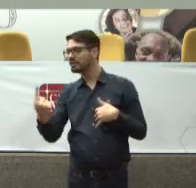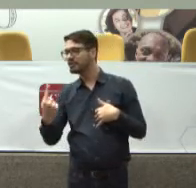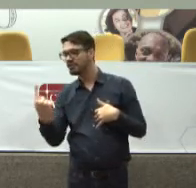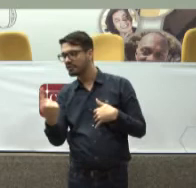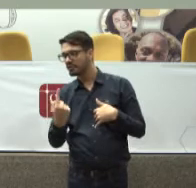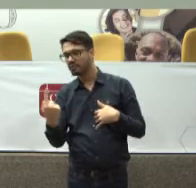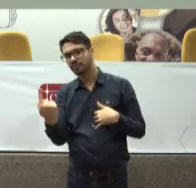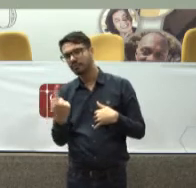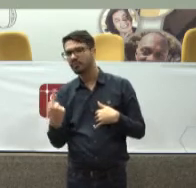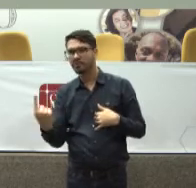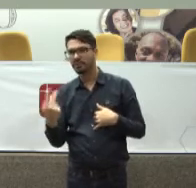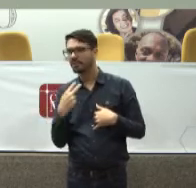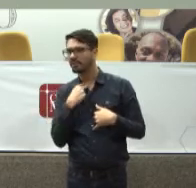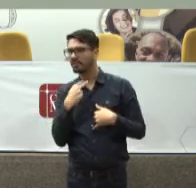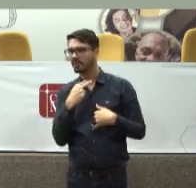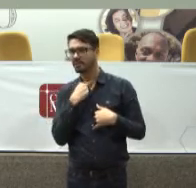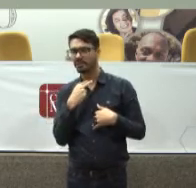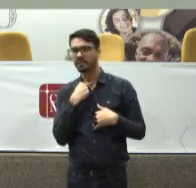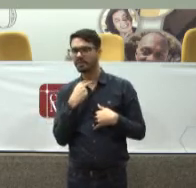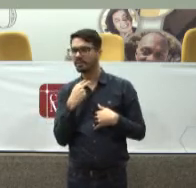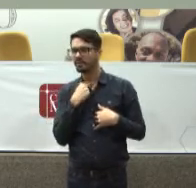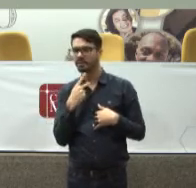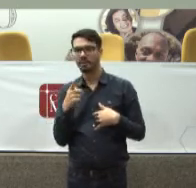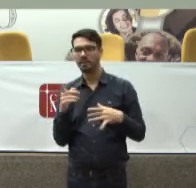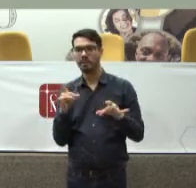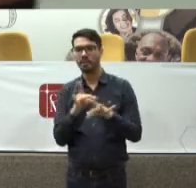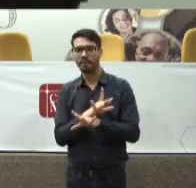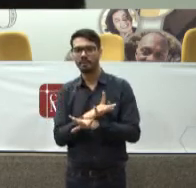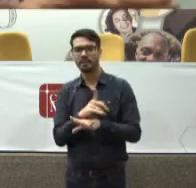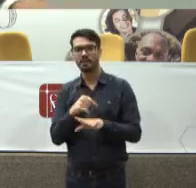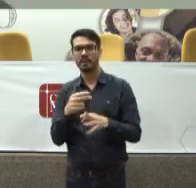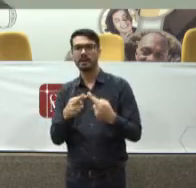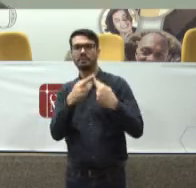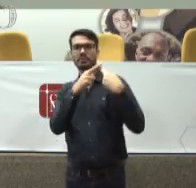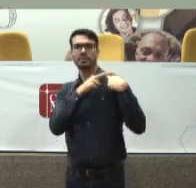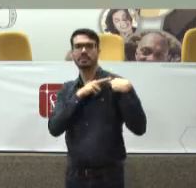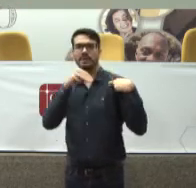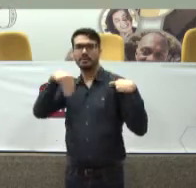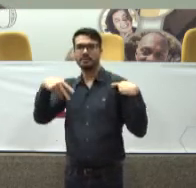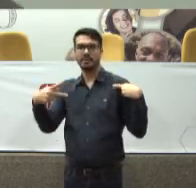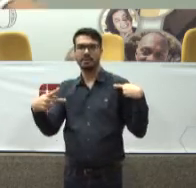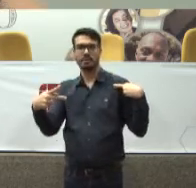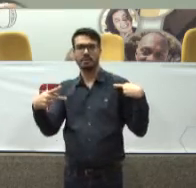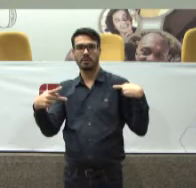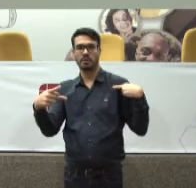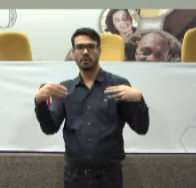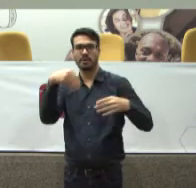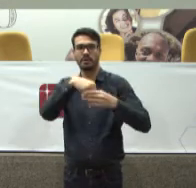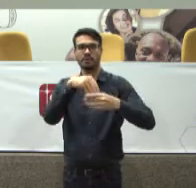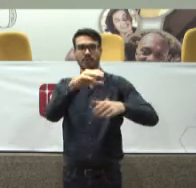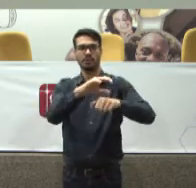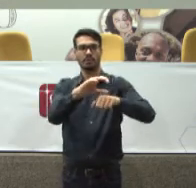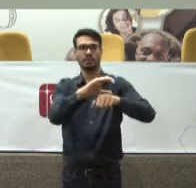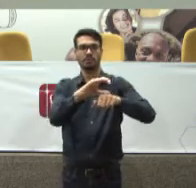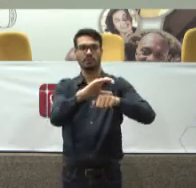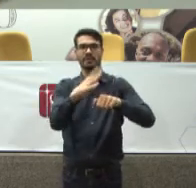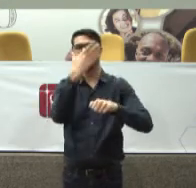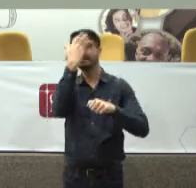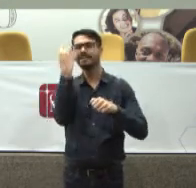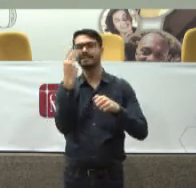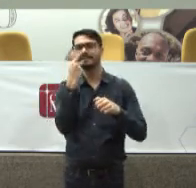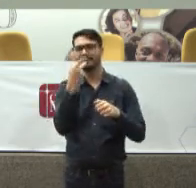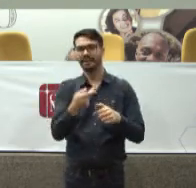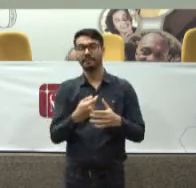Não podemos Não cumpriremos Nossa missão Eu esqueci de dizer De propósito